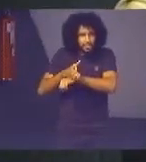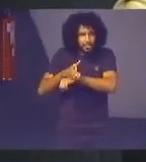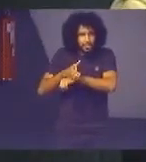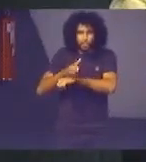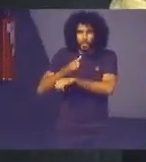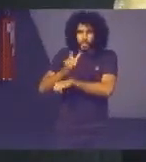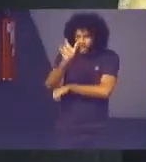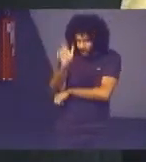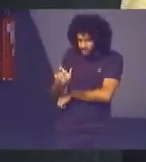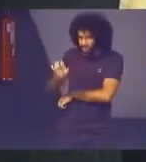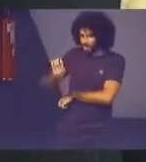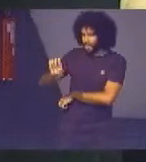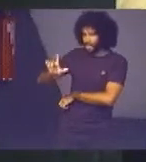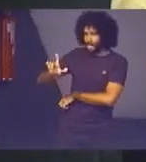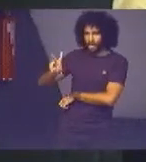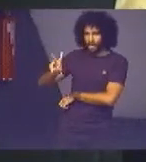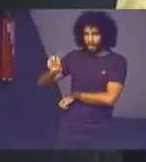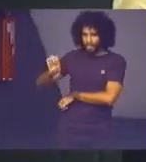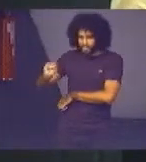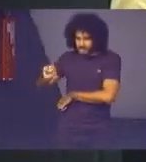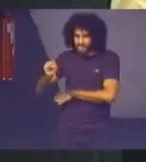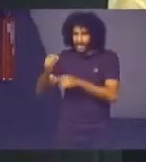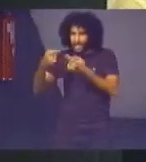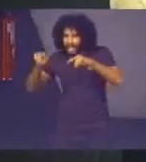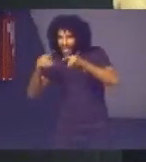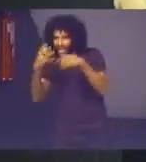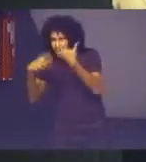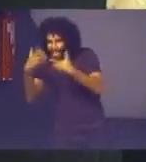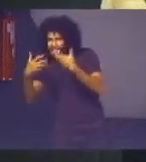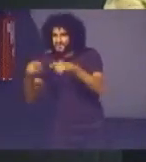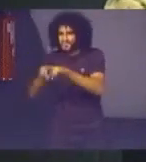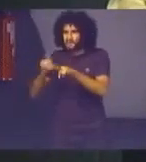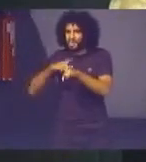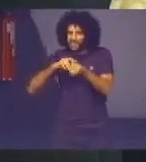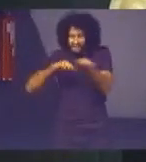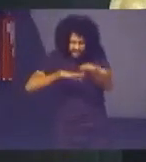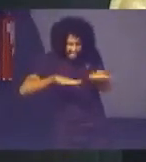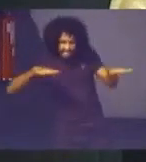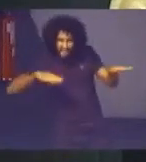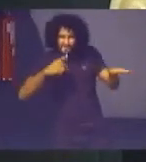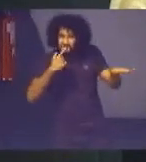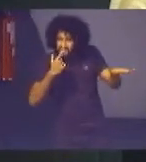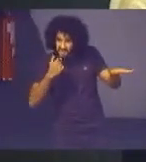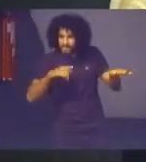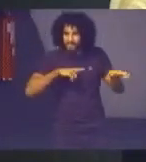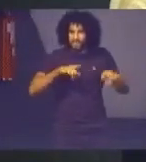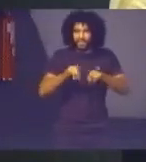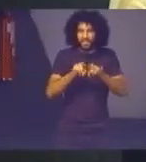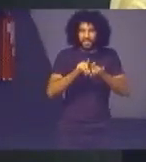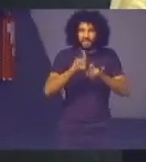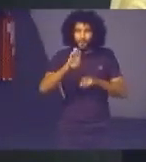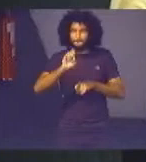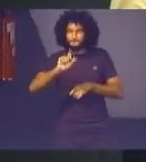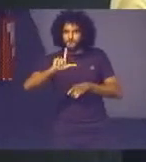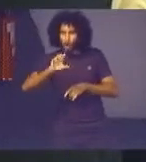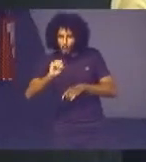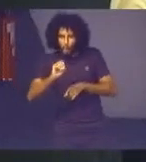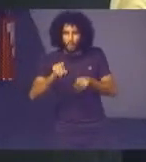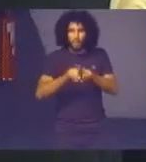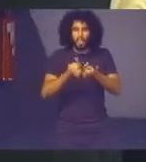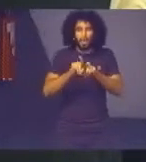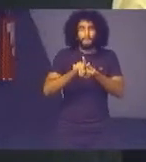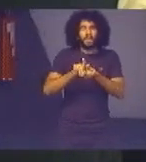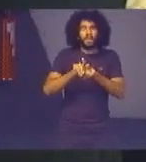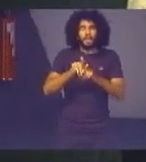cantando realizando sonhos tapete vermelho bolo padre e